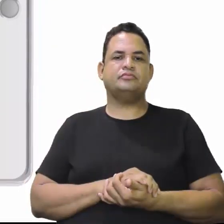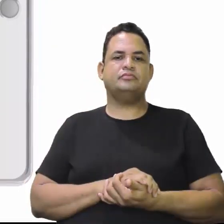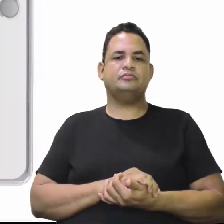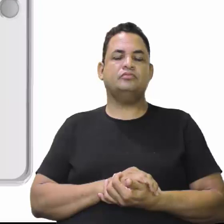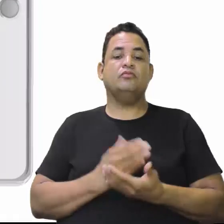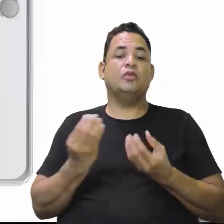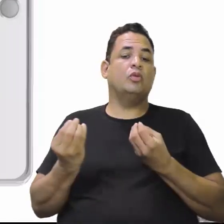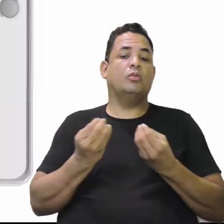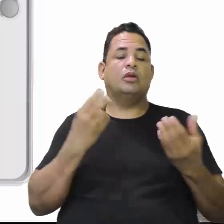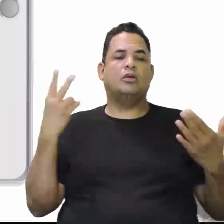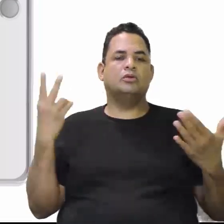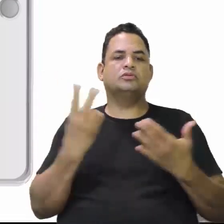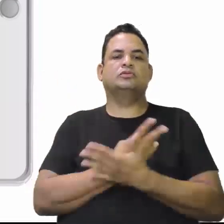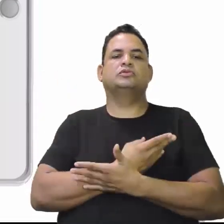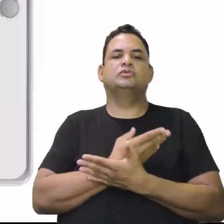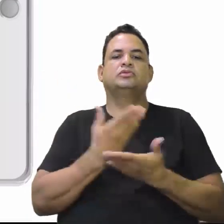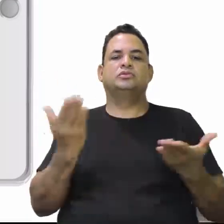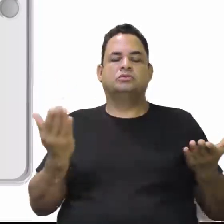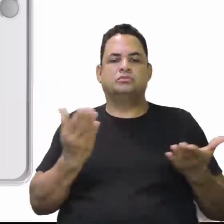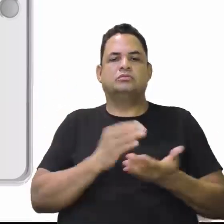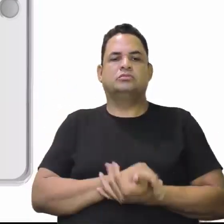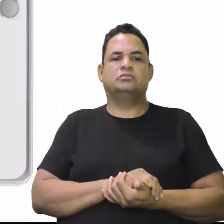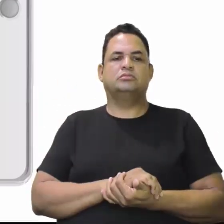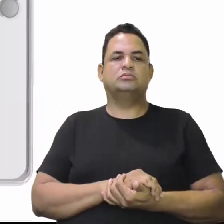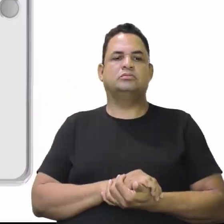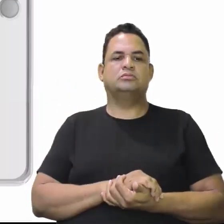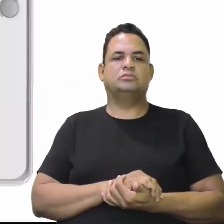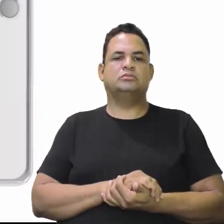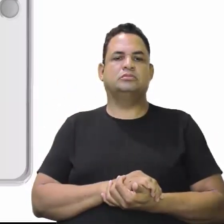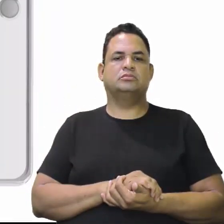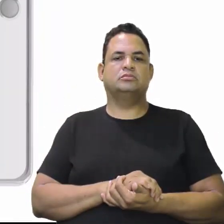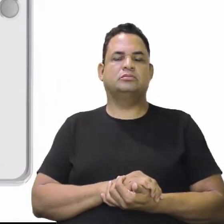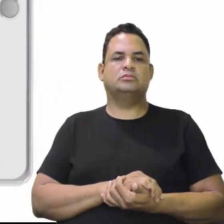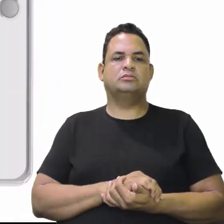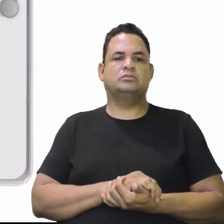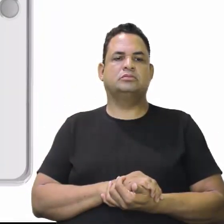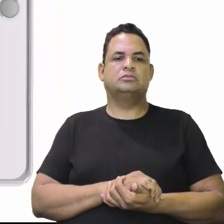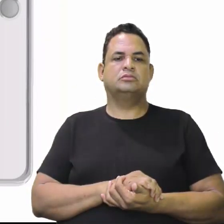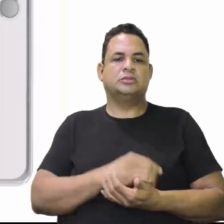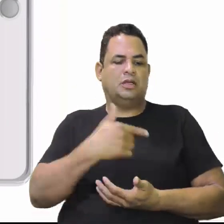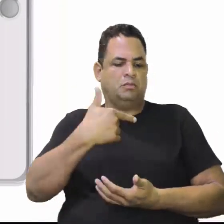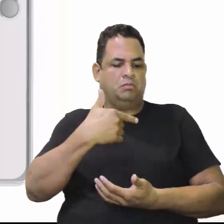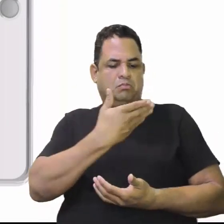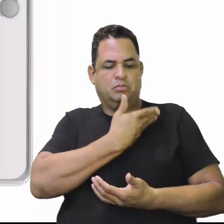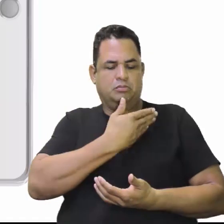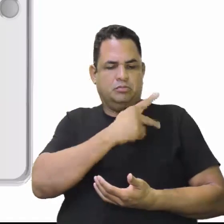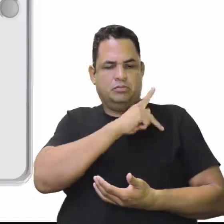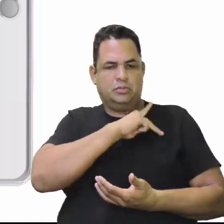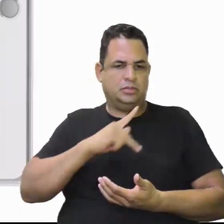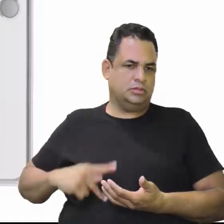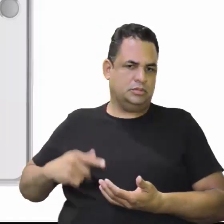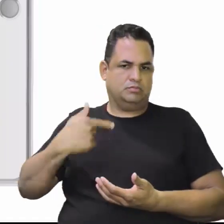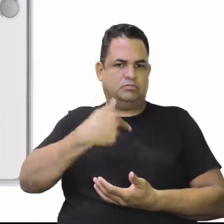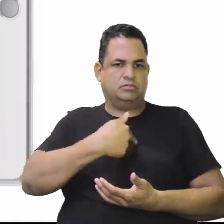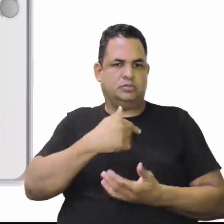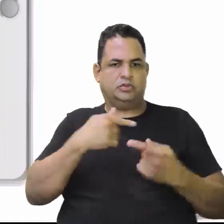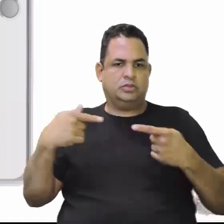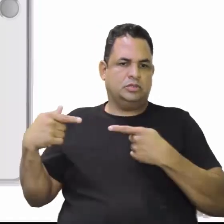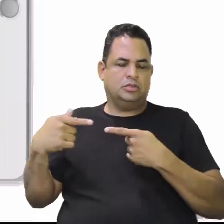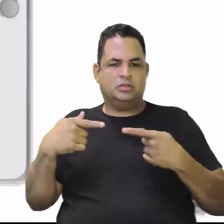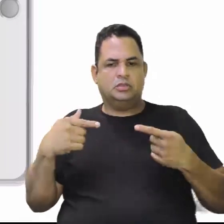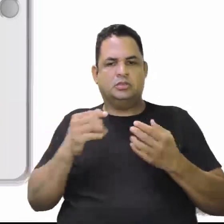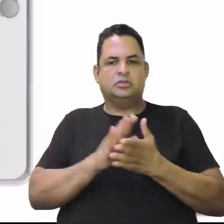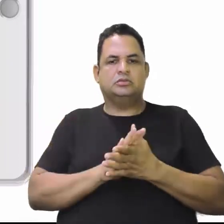Como é que se dá essa criação do território federal do Guaporé? Getúlio Vargas e sua relação com o território.